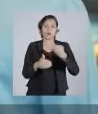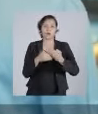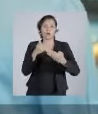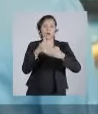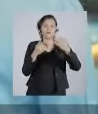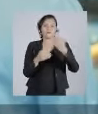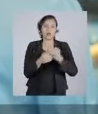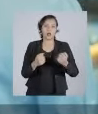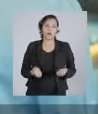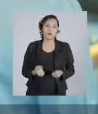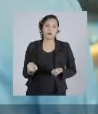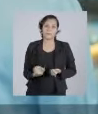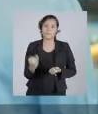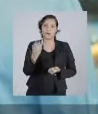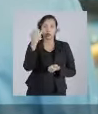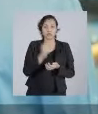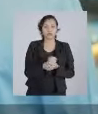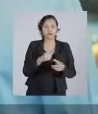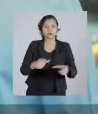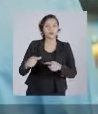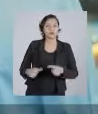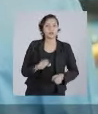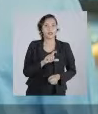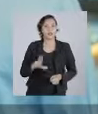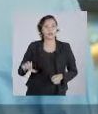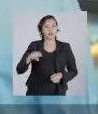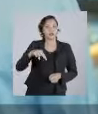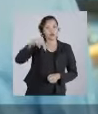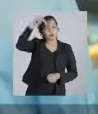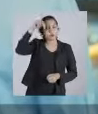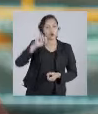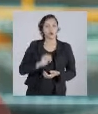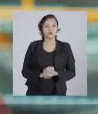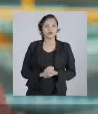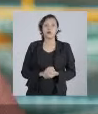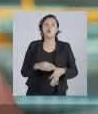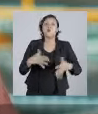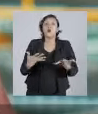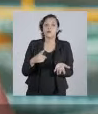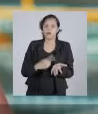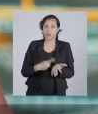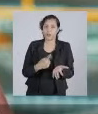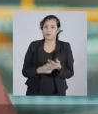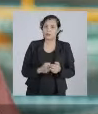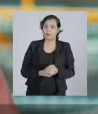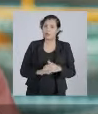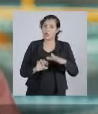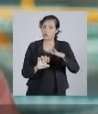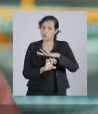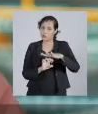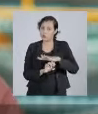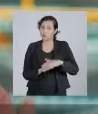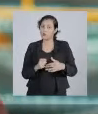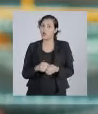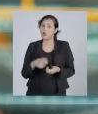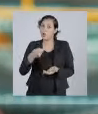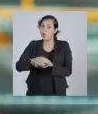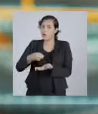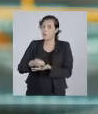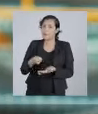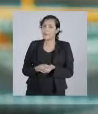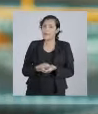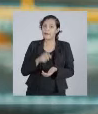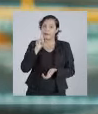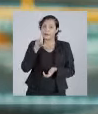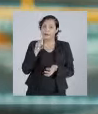que essa grande obra, essa importante obra para a zona leste e zona norte foi construída. Qual era a contrapartida? Apenas as pessoas que